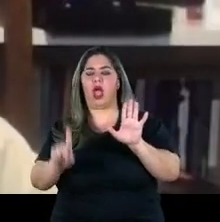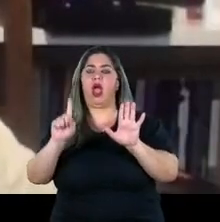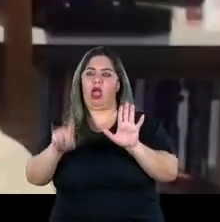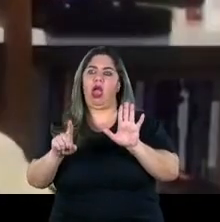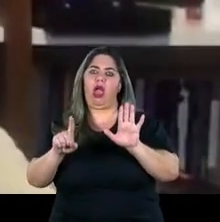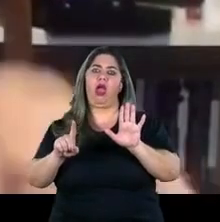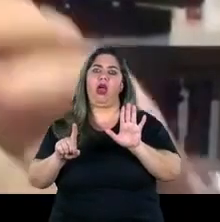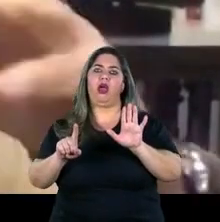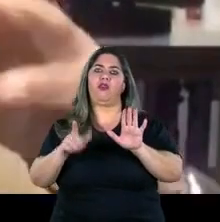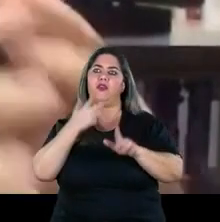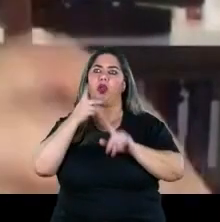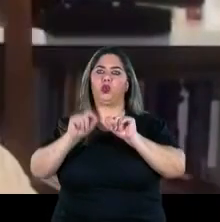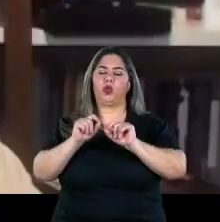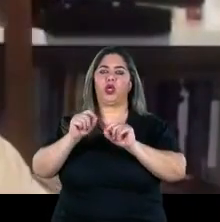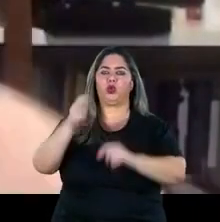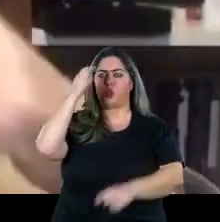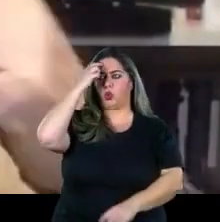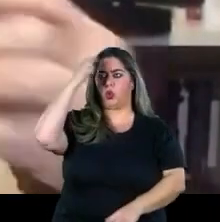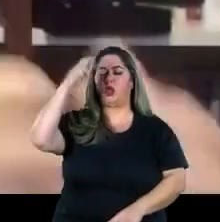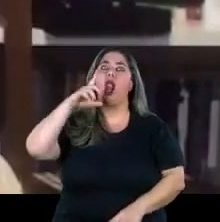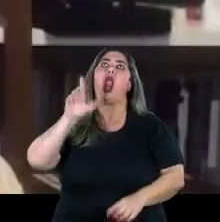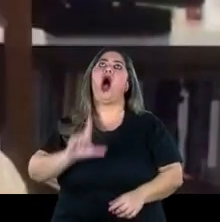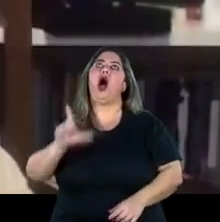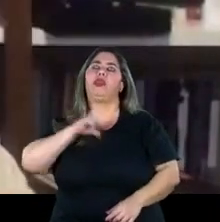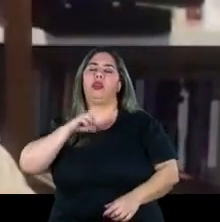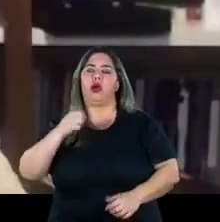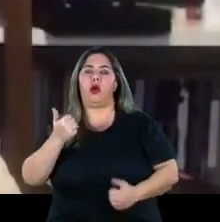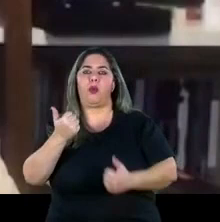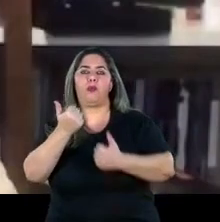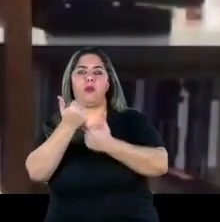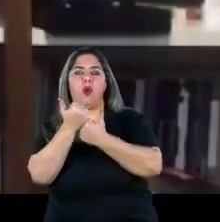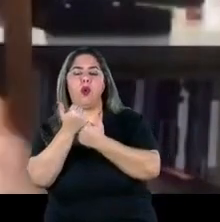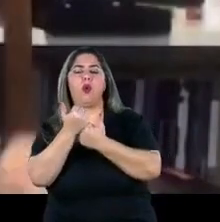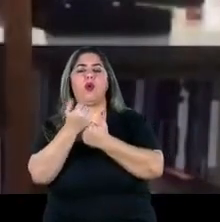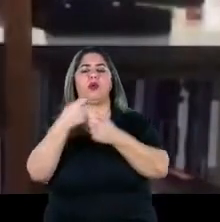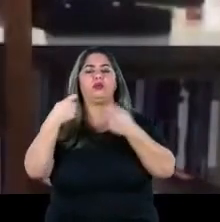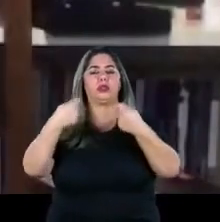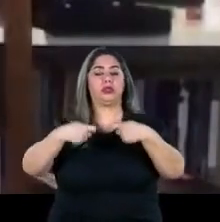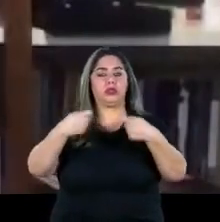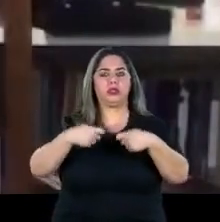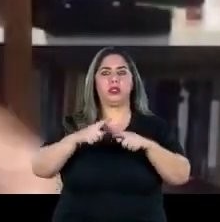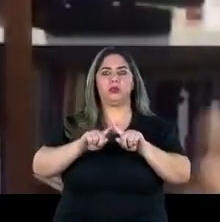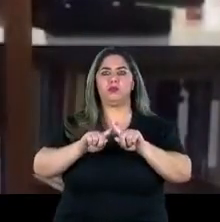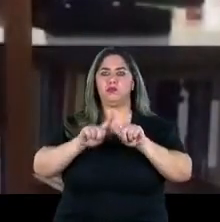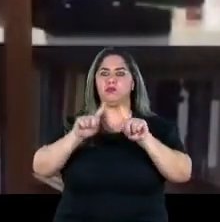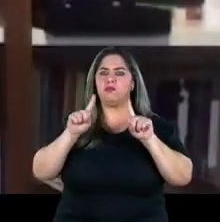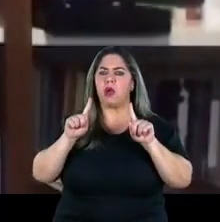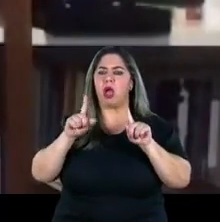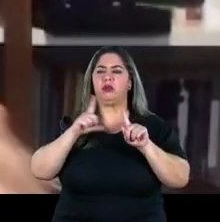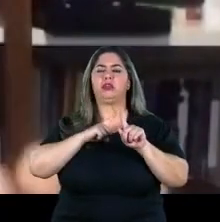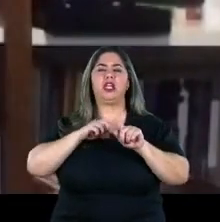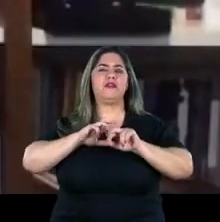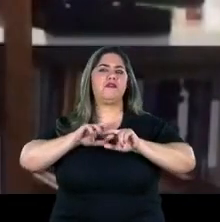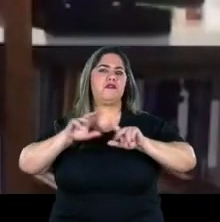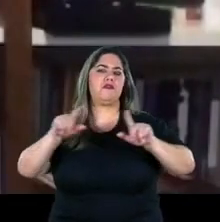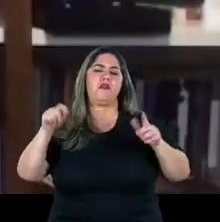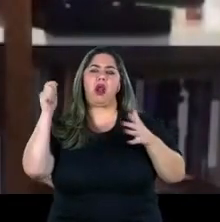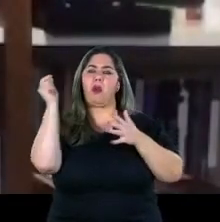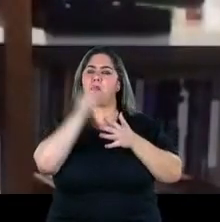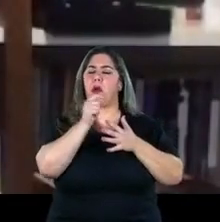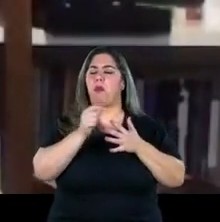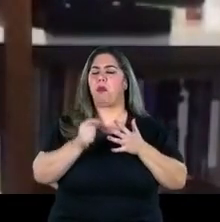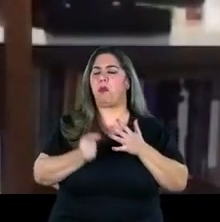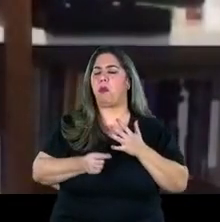cultural claro que existe o apoio a necessidade mas o você tem mil esquemas aí que acabam